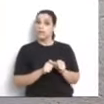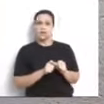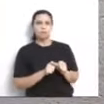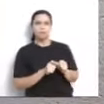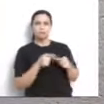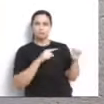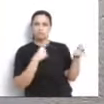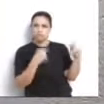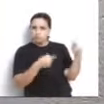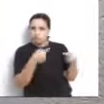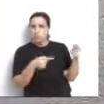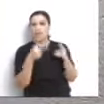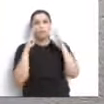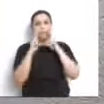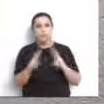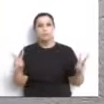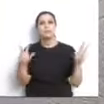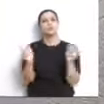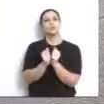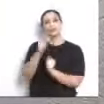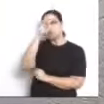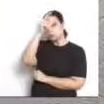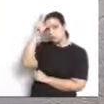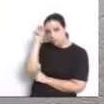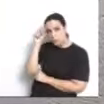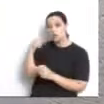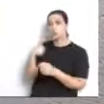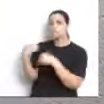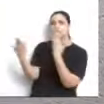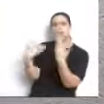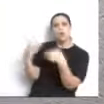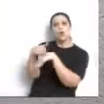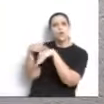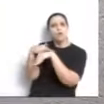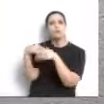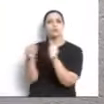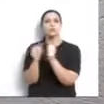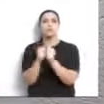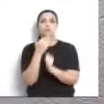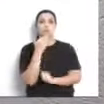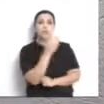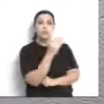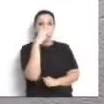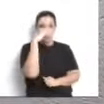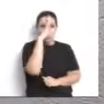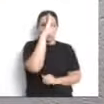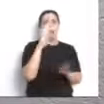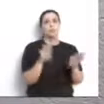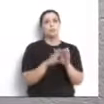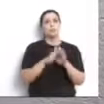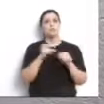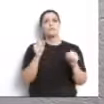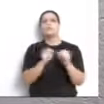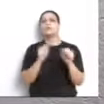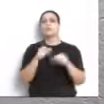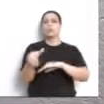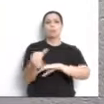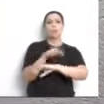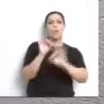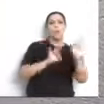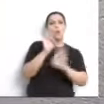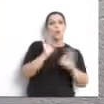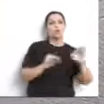Eu testemunhei junto com o prefeito Paranhos, o nosso governador conversando e pedindo ao presidente Bolsonaro que retirasse desse